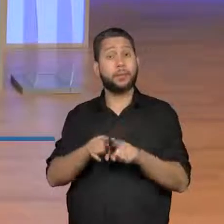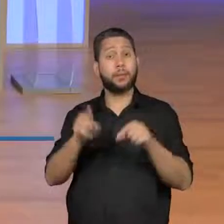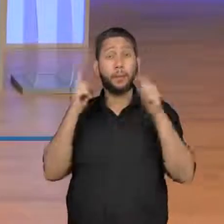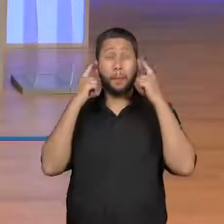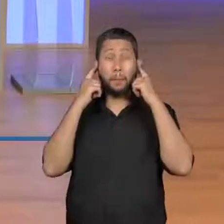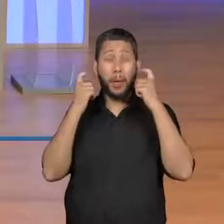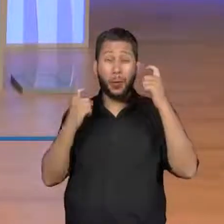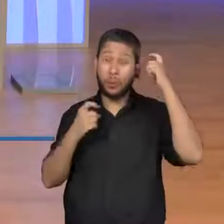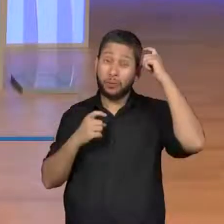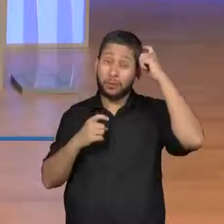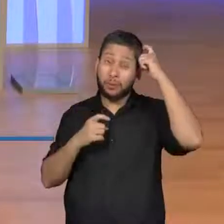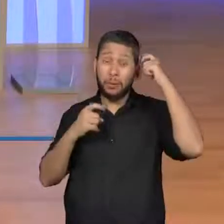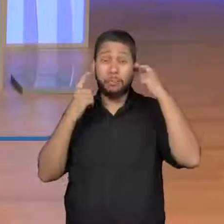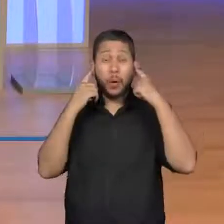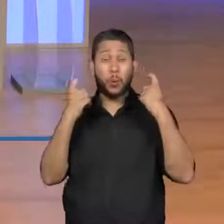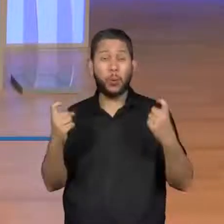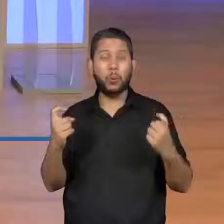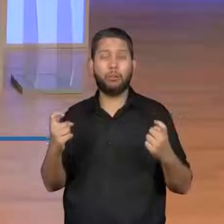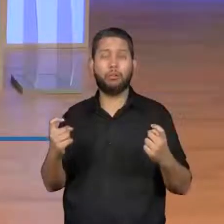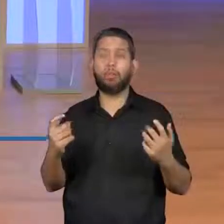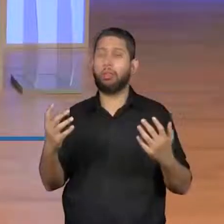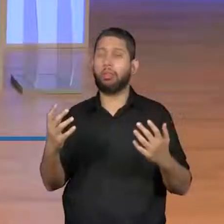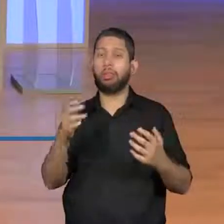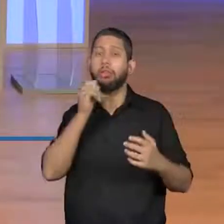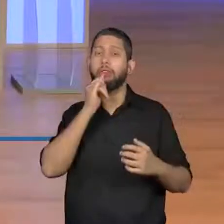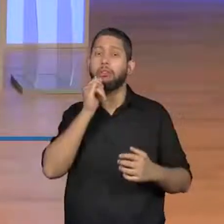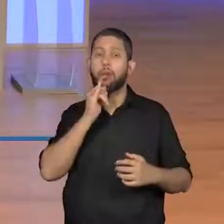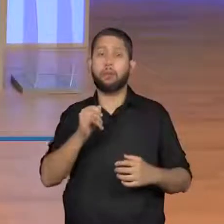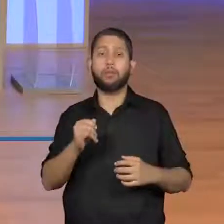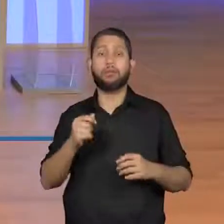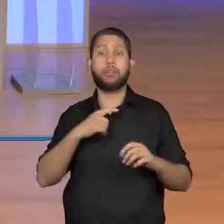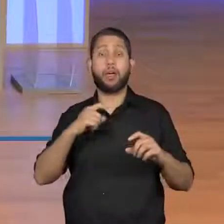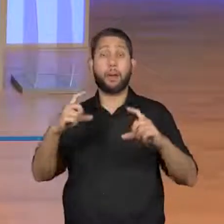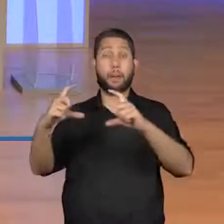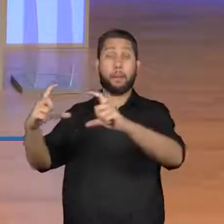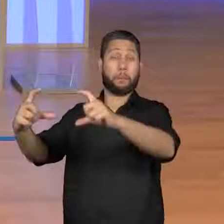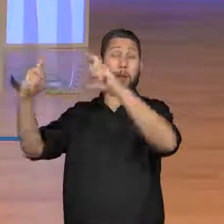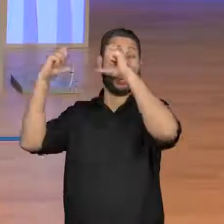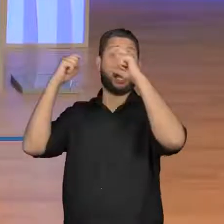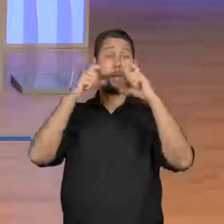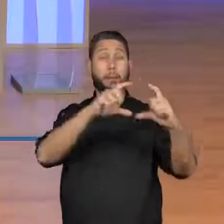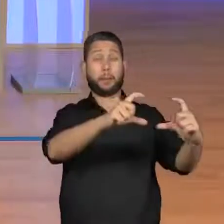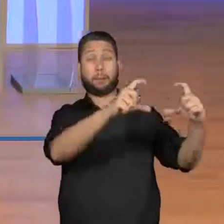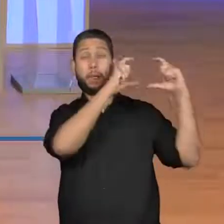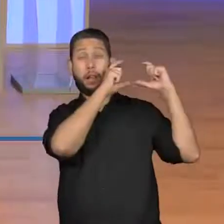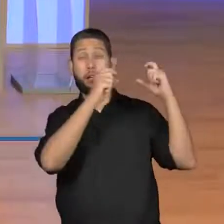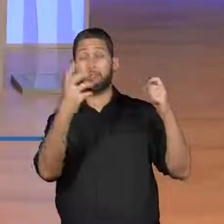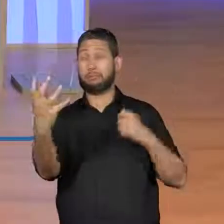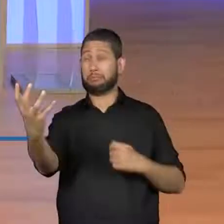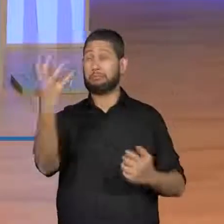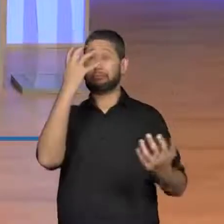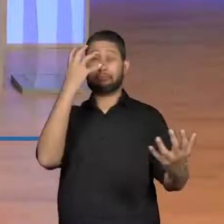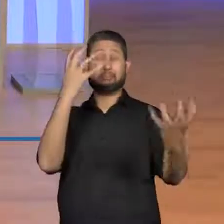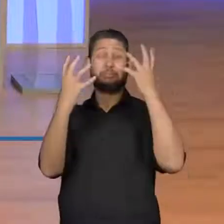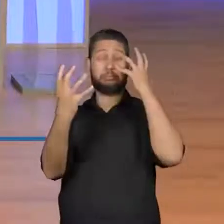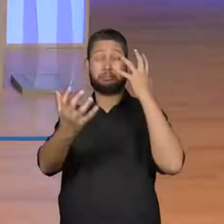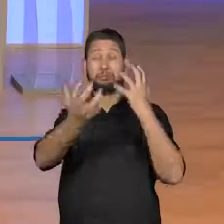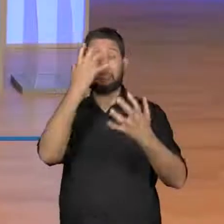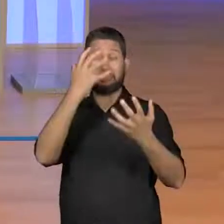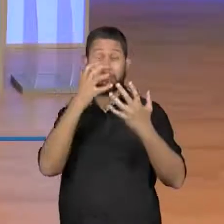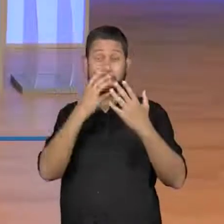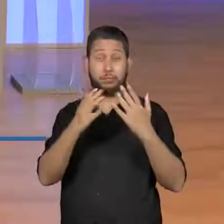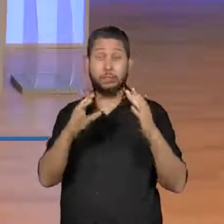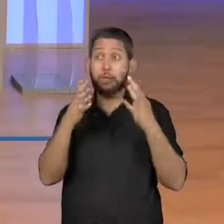carros com propagandas, não é? Tem algumas placas luminosas, muitas coisas juntos,